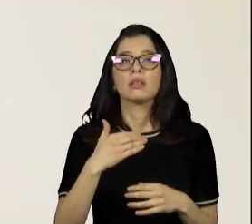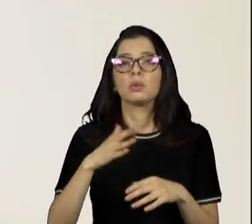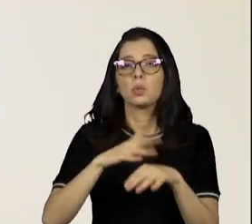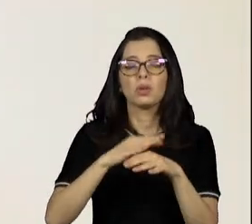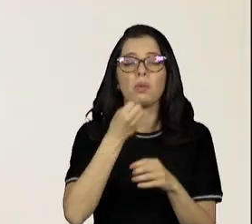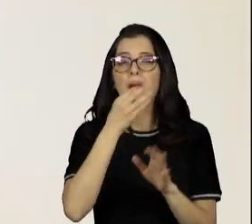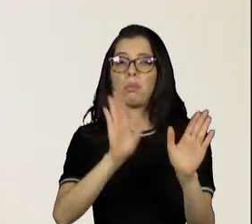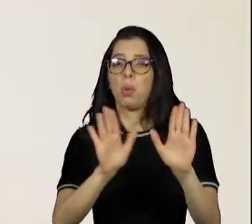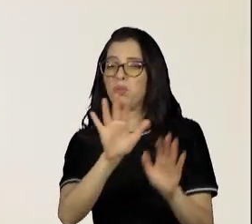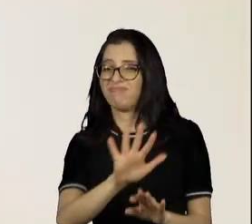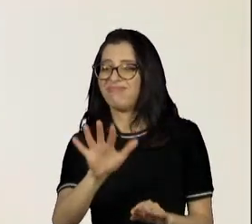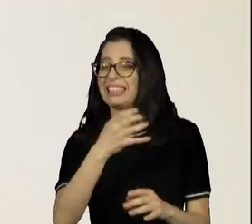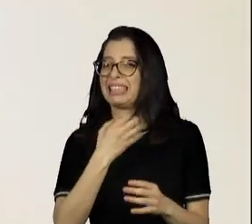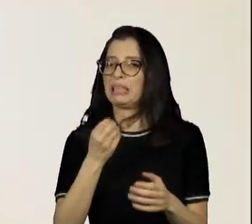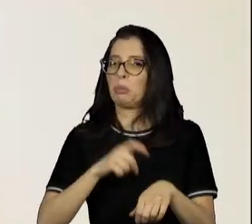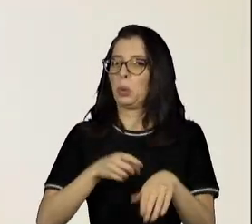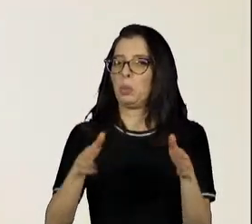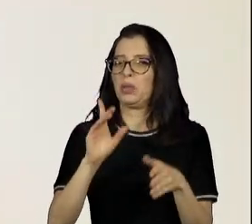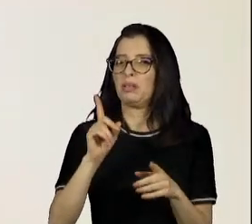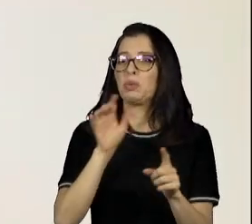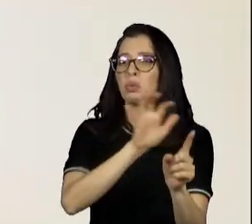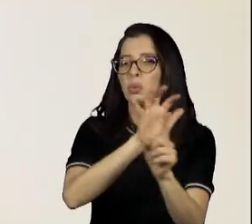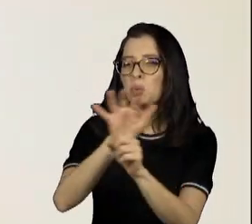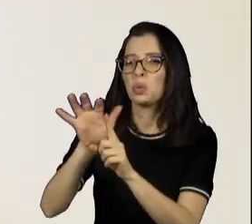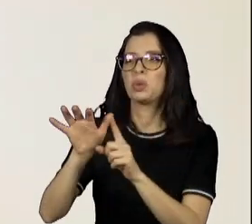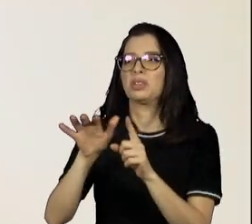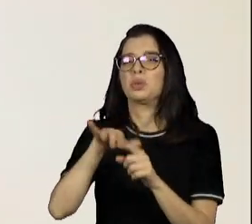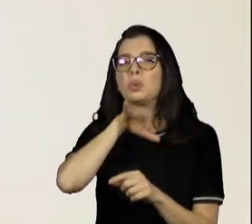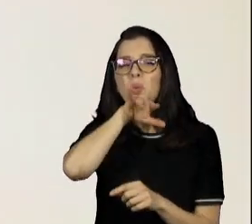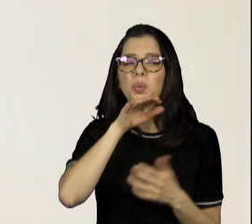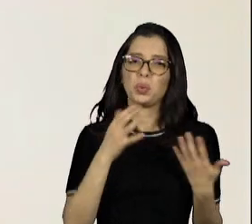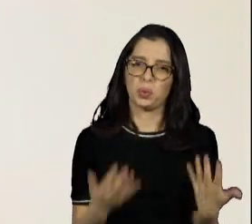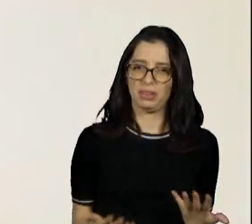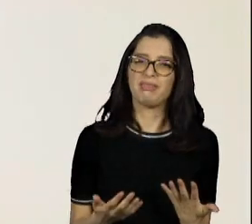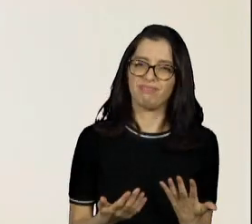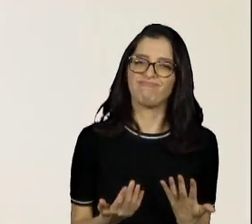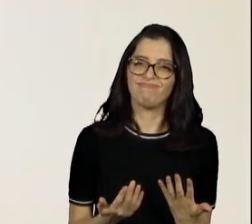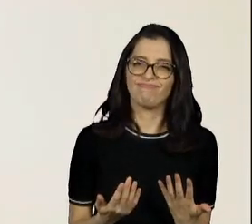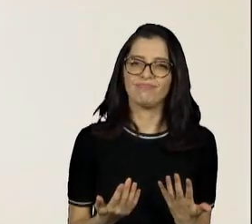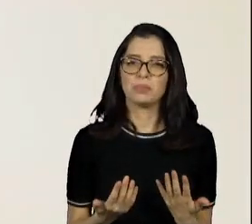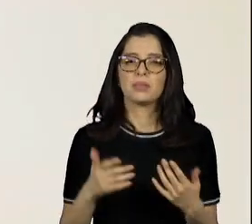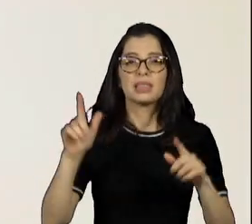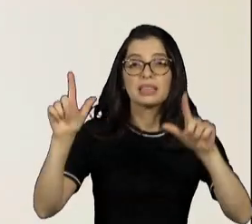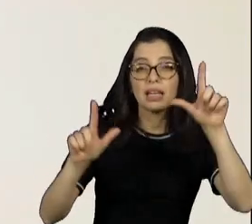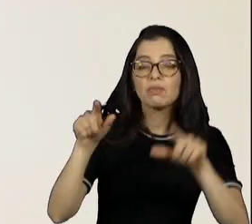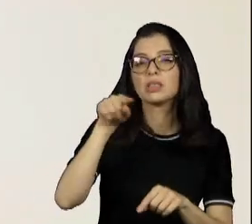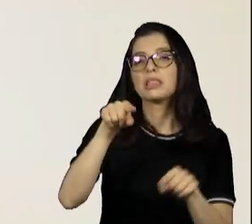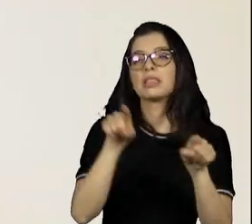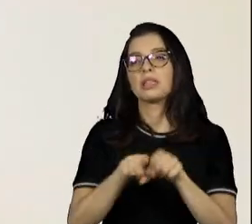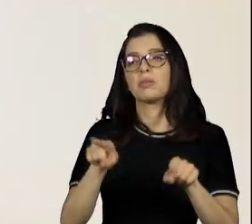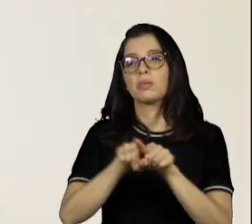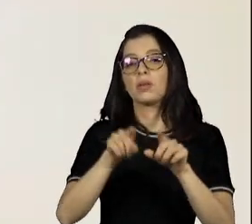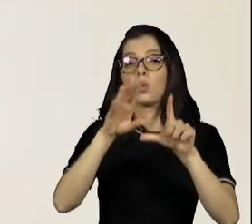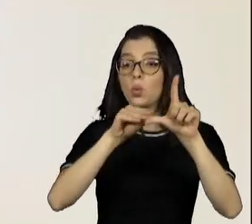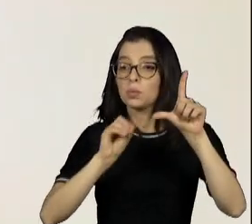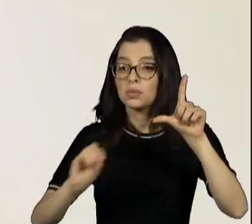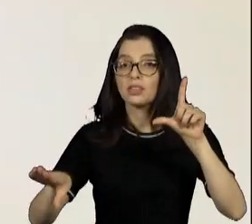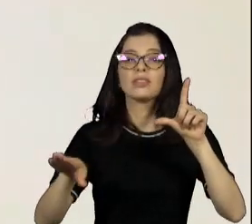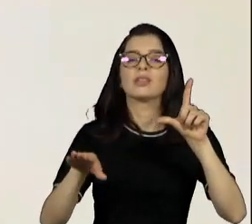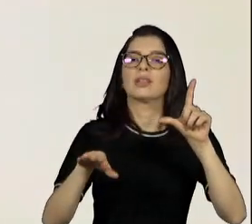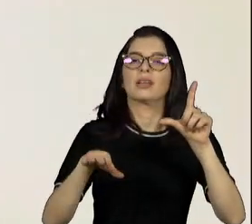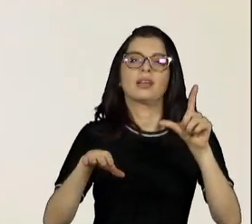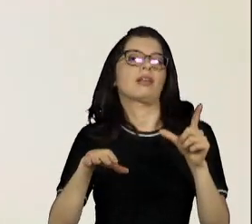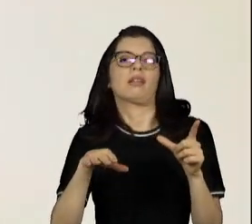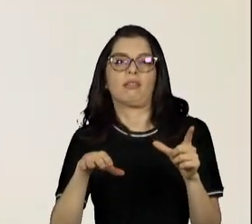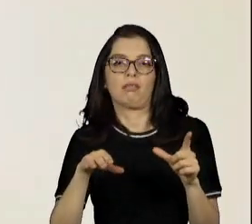Então, essa influência dessa energia ruim que está no ar, obviamente a televisão também pegou e as crianças acabam pegando. Mas eu acho que a